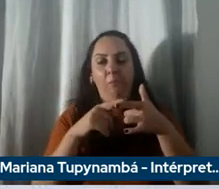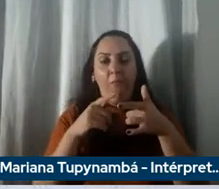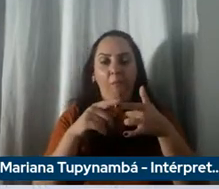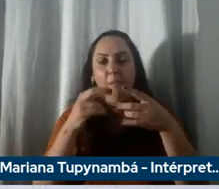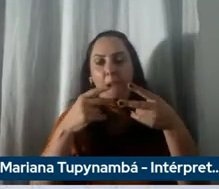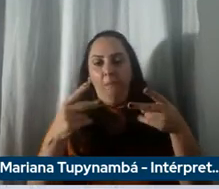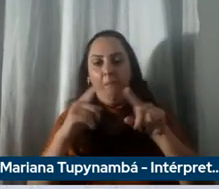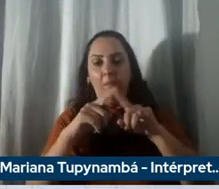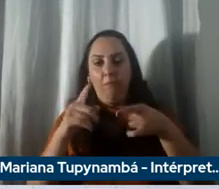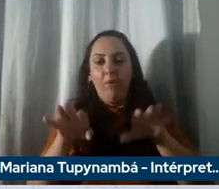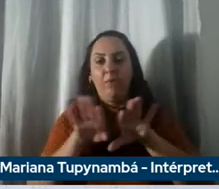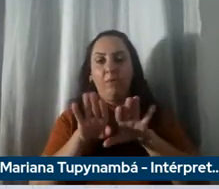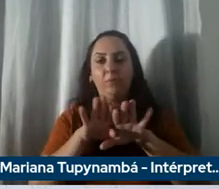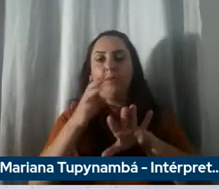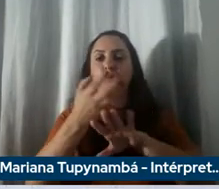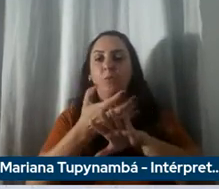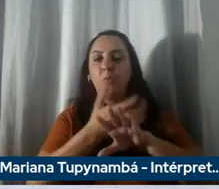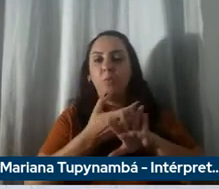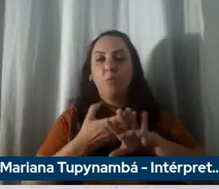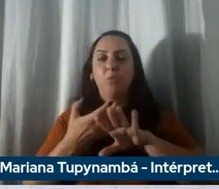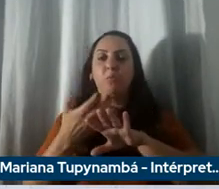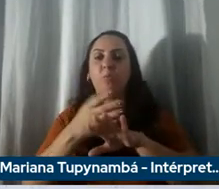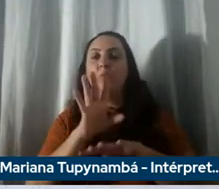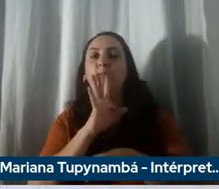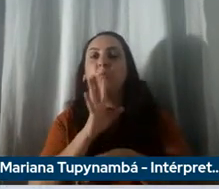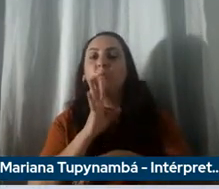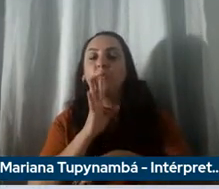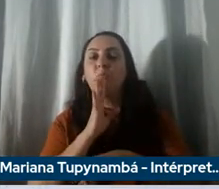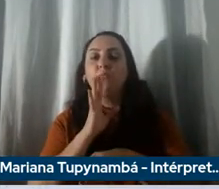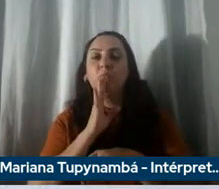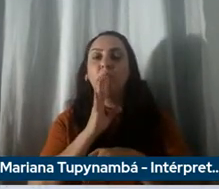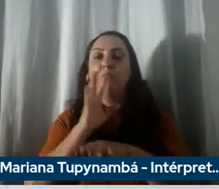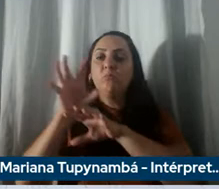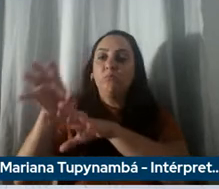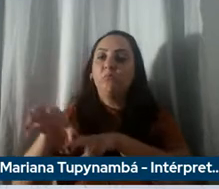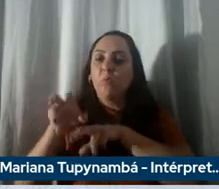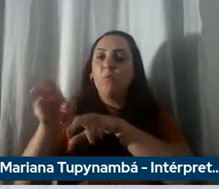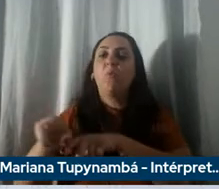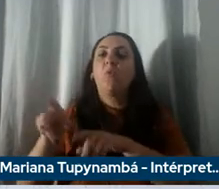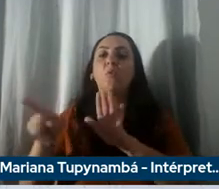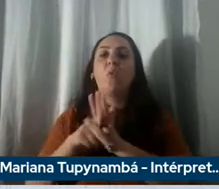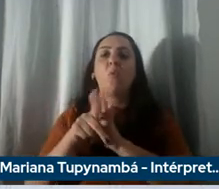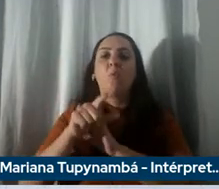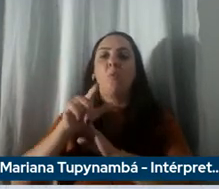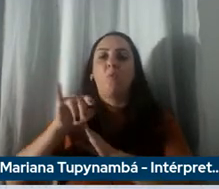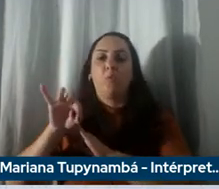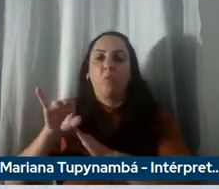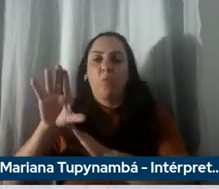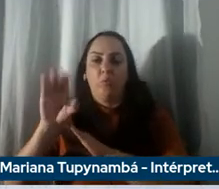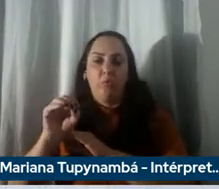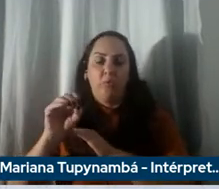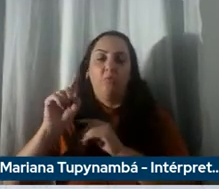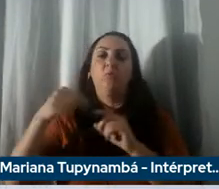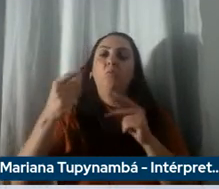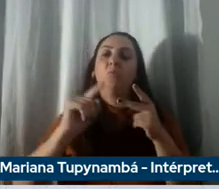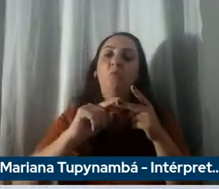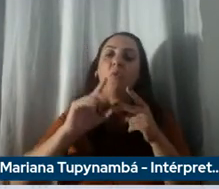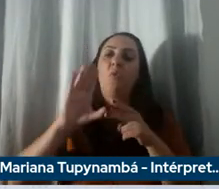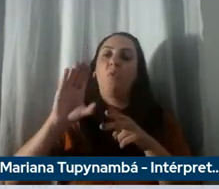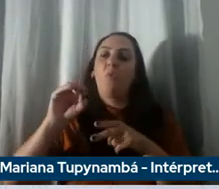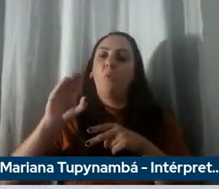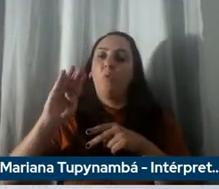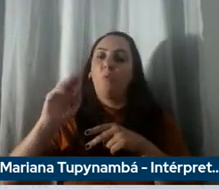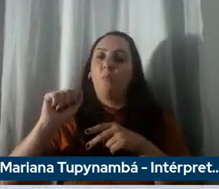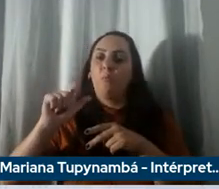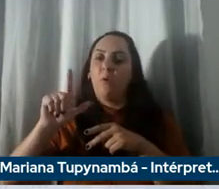disciplina o conhecimento do lítio a exploração do lítio que nos interessa muito depois tem cobalto cobalto é uma